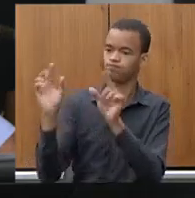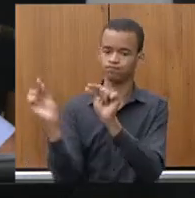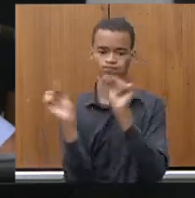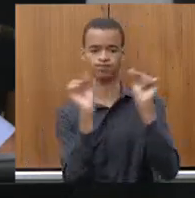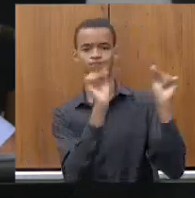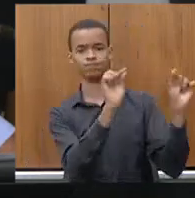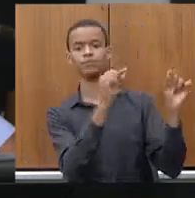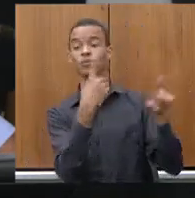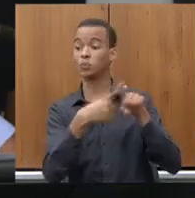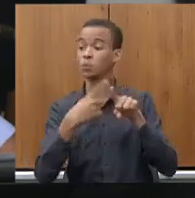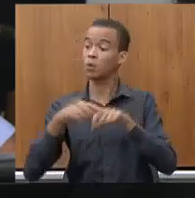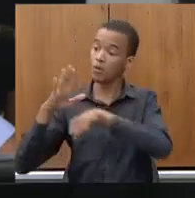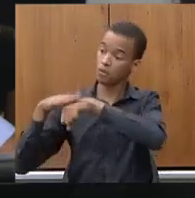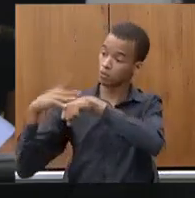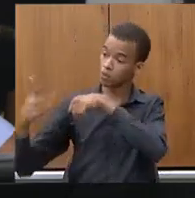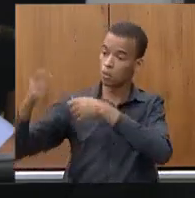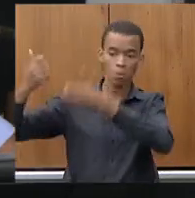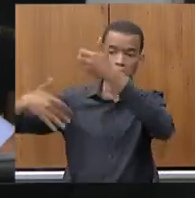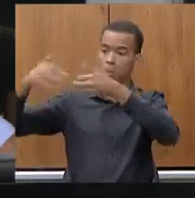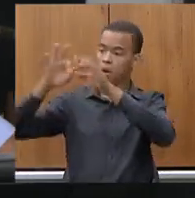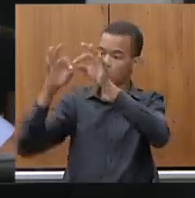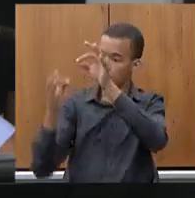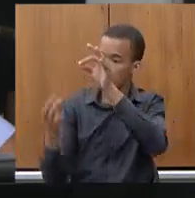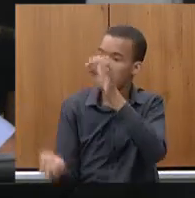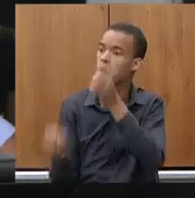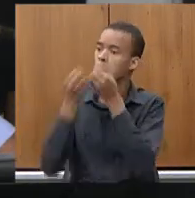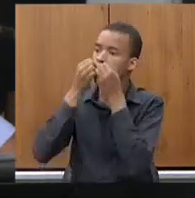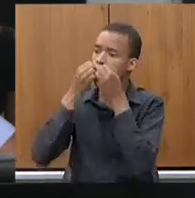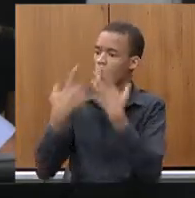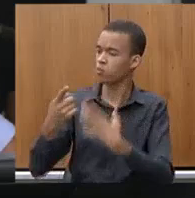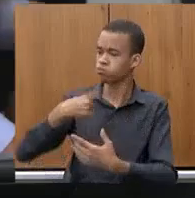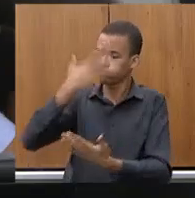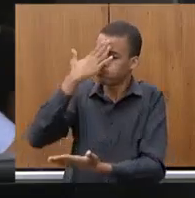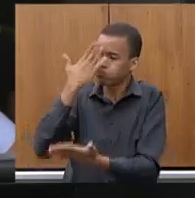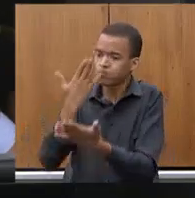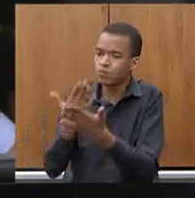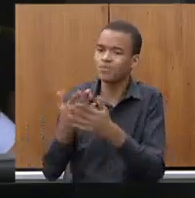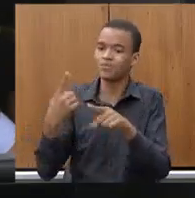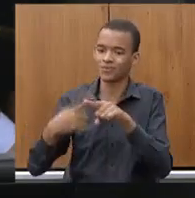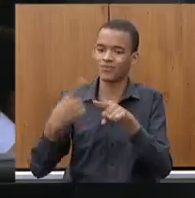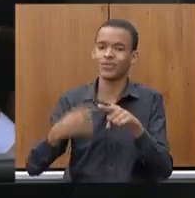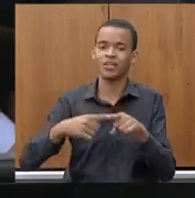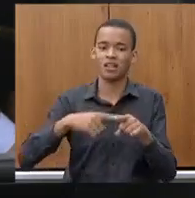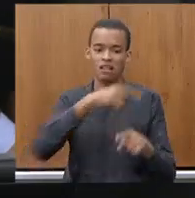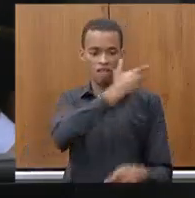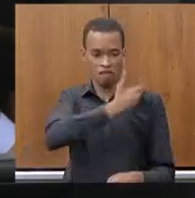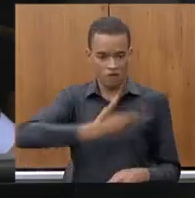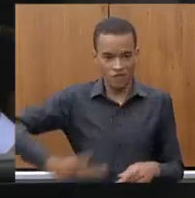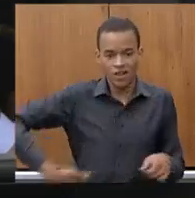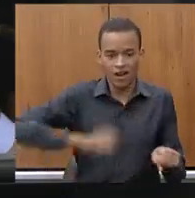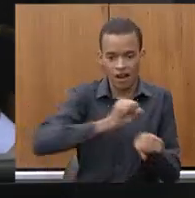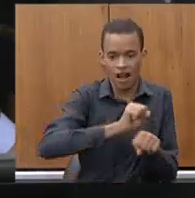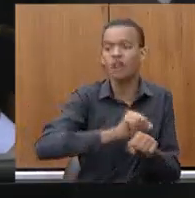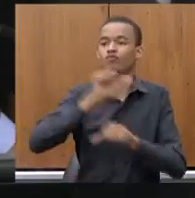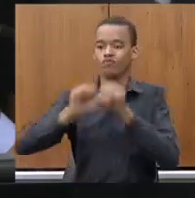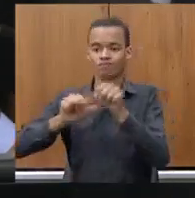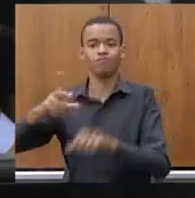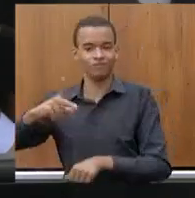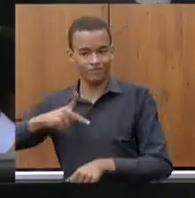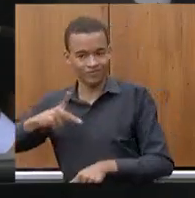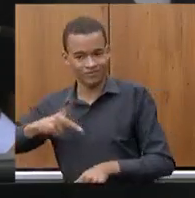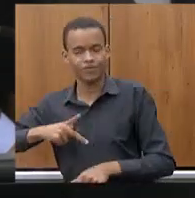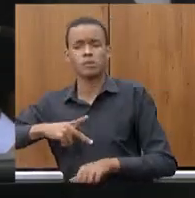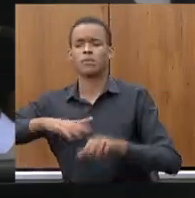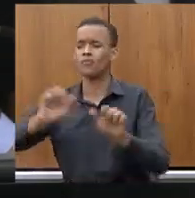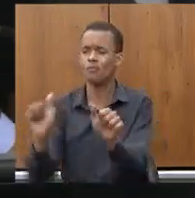senhora apresentou tudo aquilo que a gente acredita que privatizando o serviço não mais vai acontecer ou não